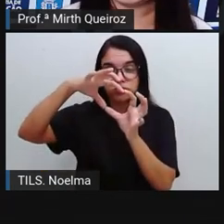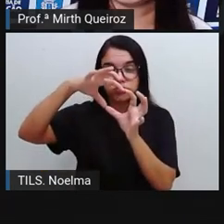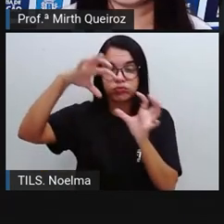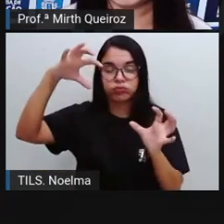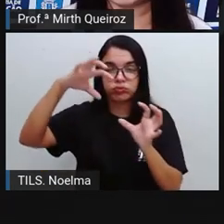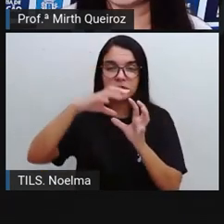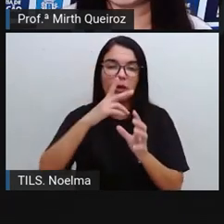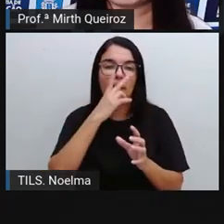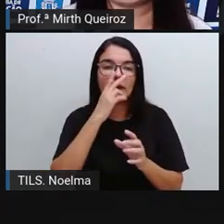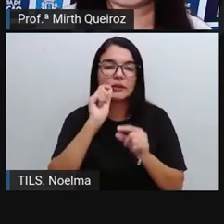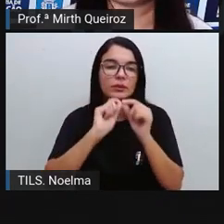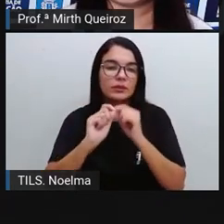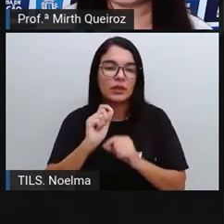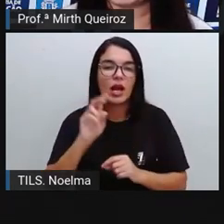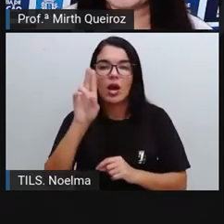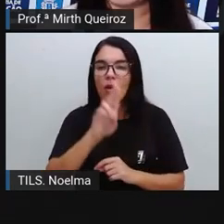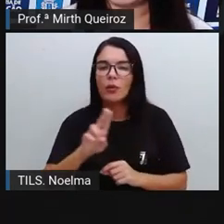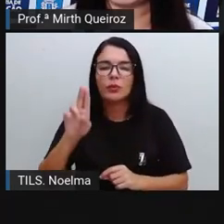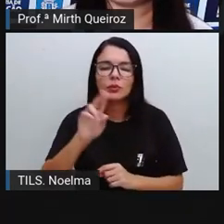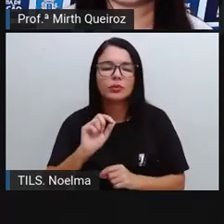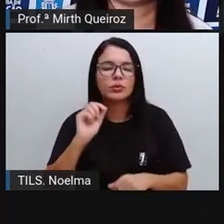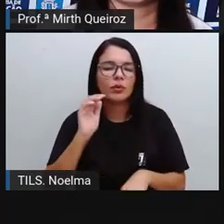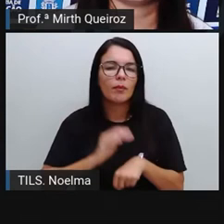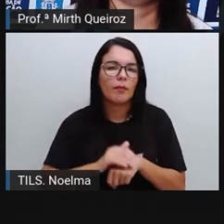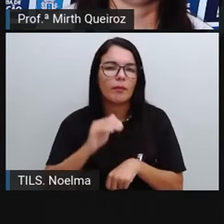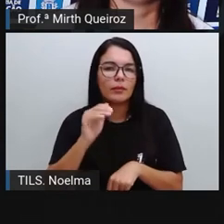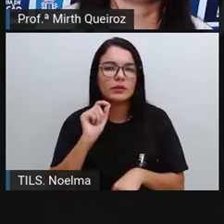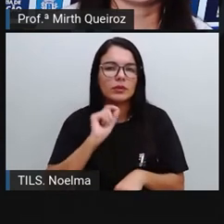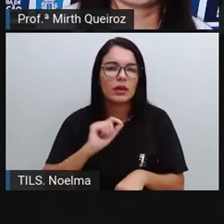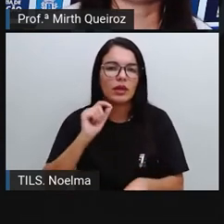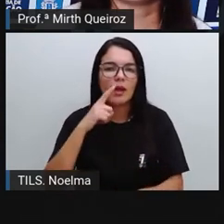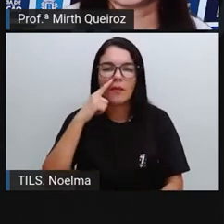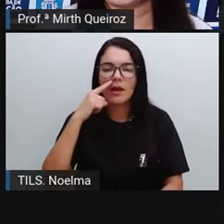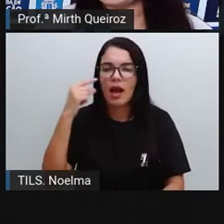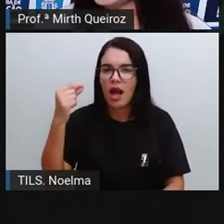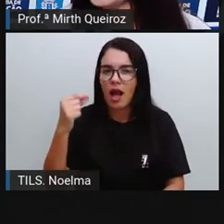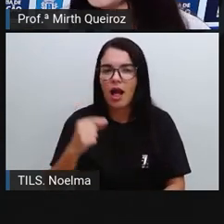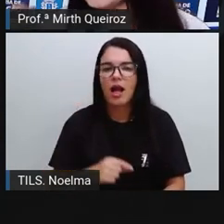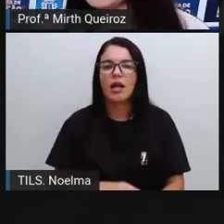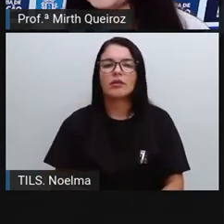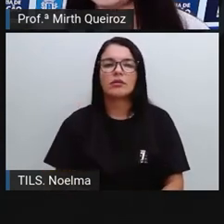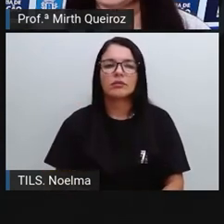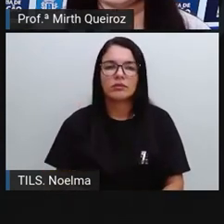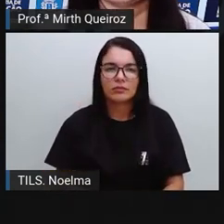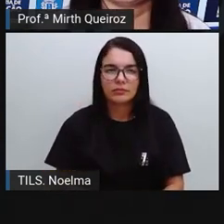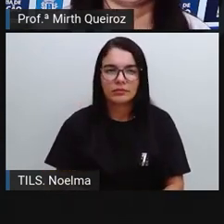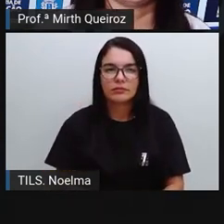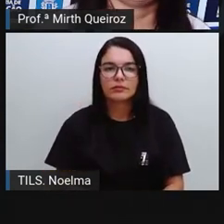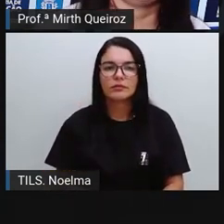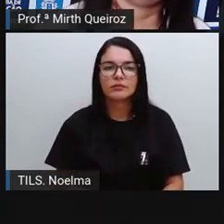semelhantes, como, por exemplo, a gente tem várias obras de arte utilizando aí o gato, né? Representando também